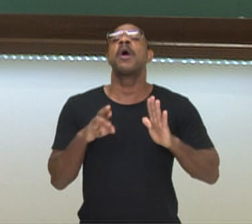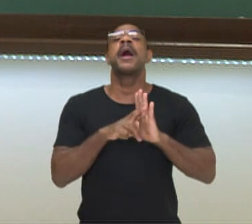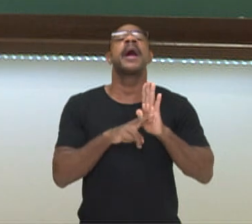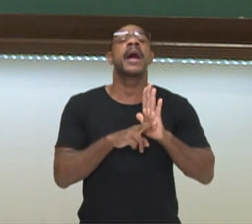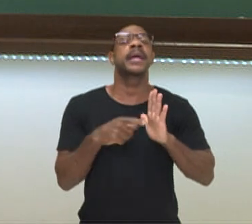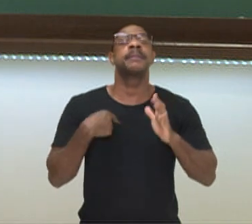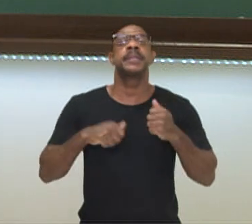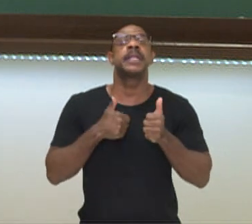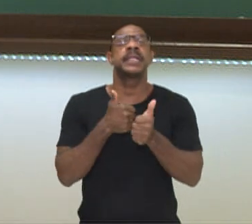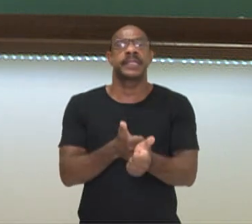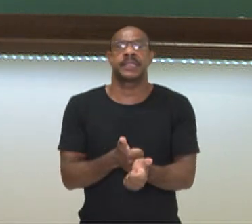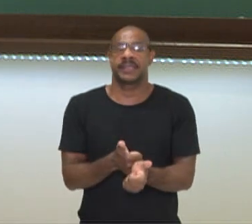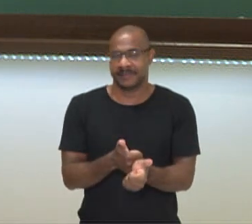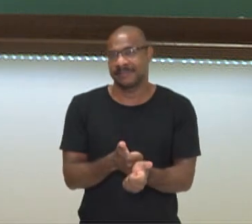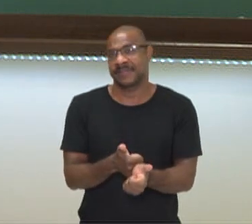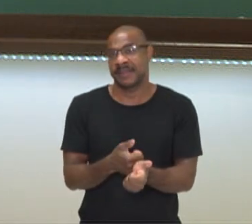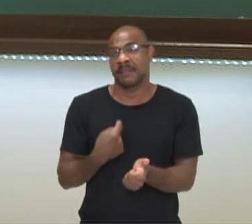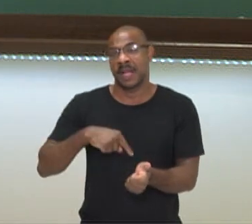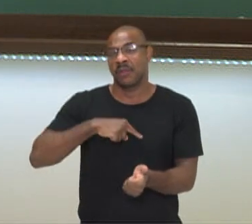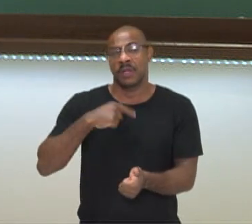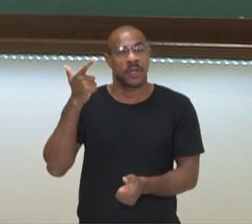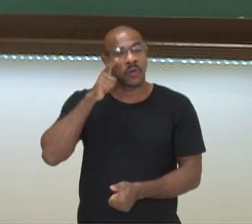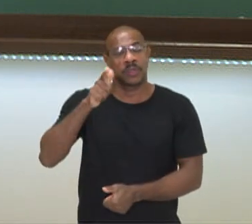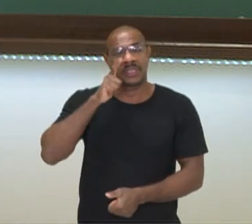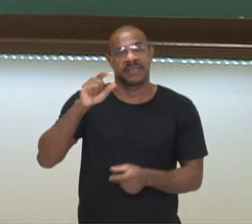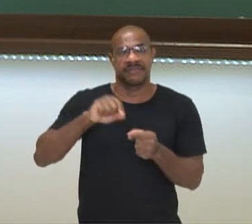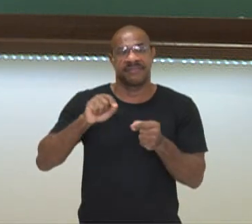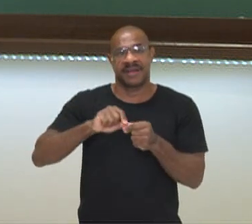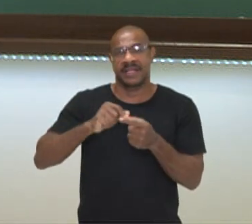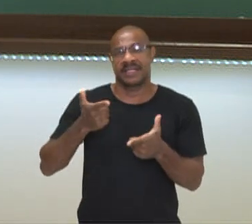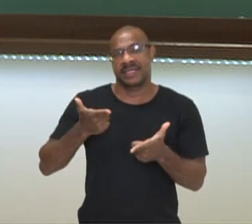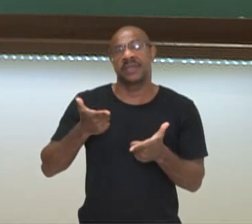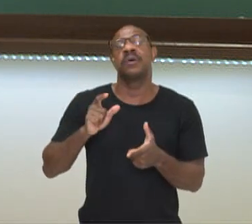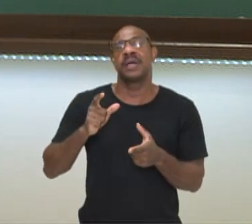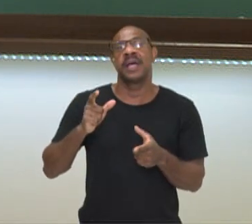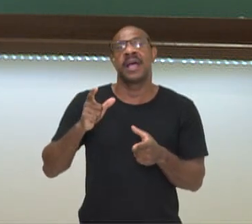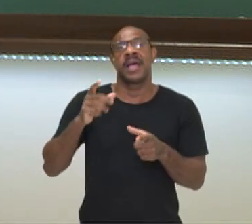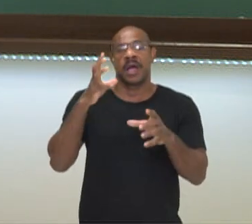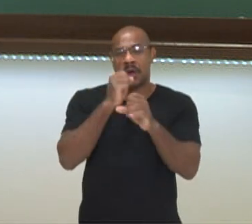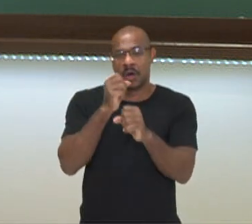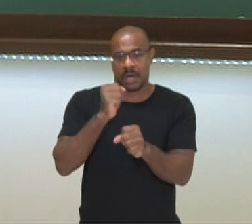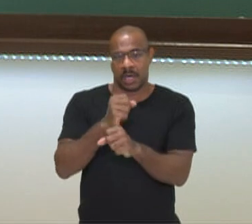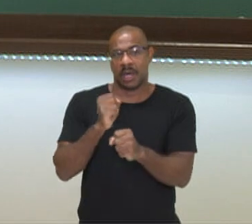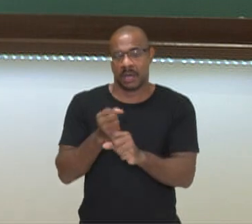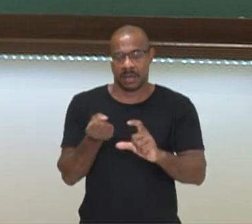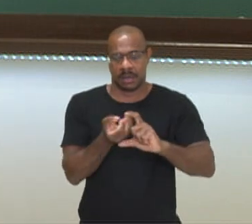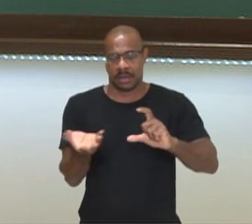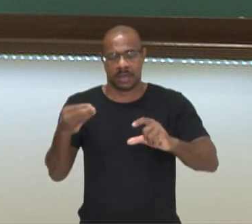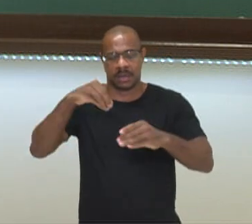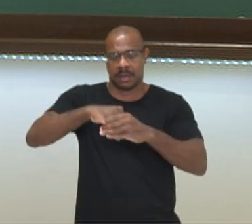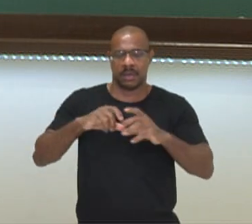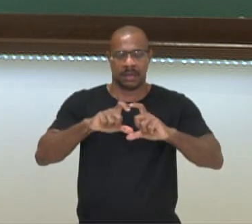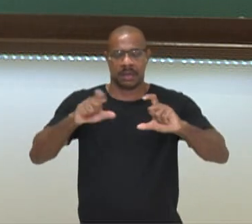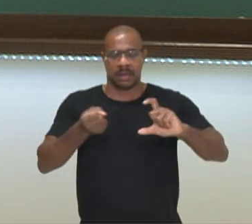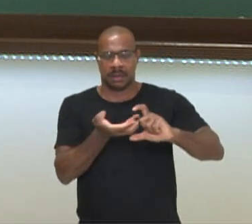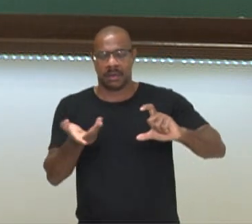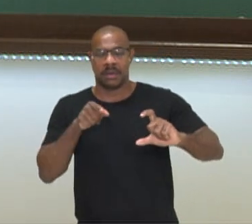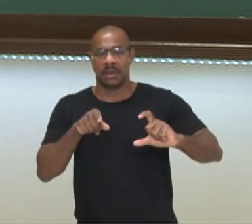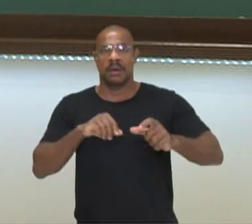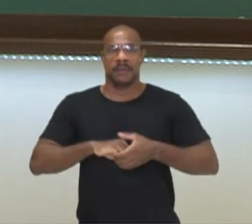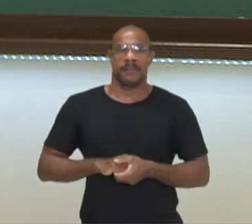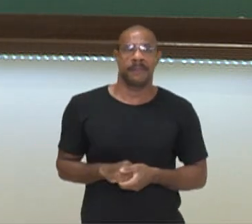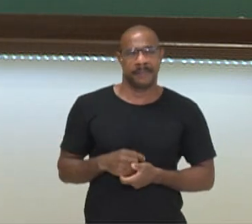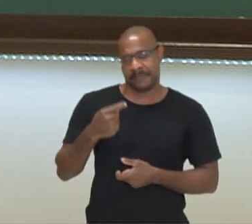é que eu vou seguir para eu conseguir resolver essas operações dentro dessa expressão? Então vamos pensar aqui,